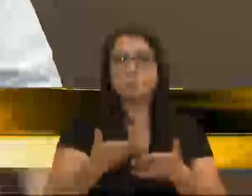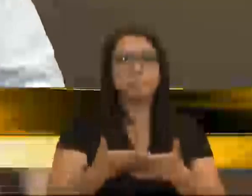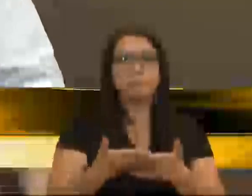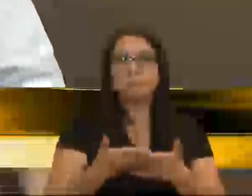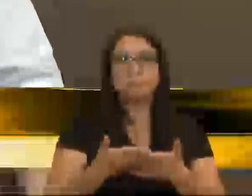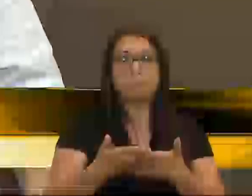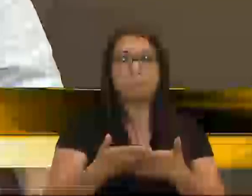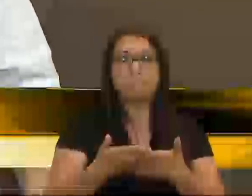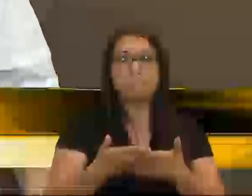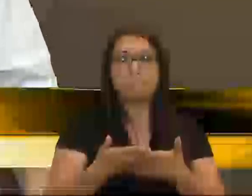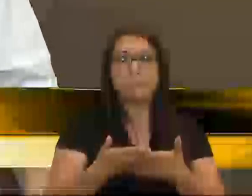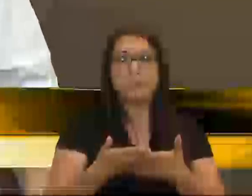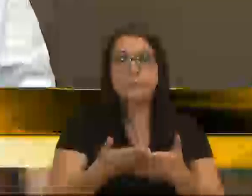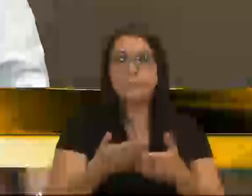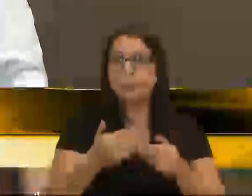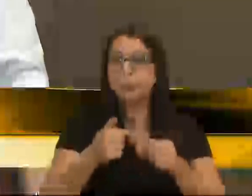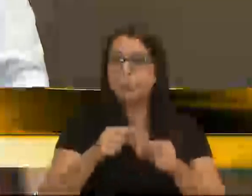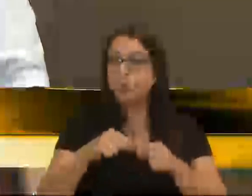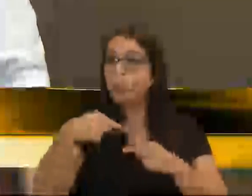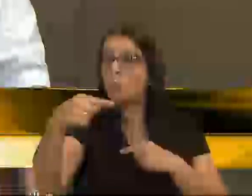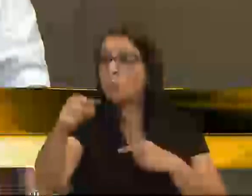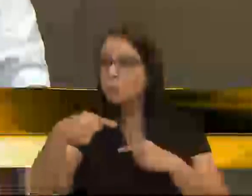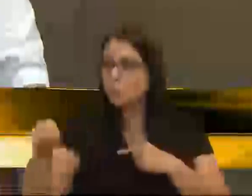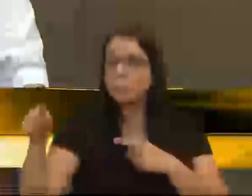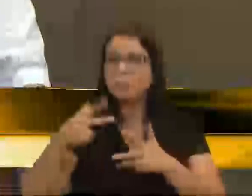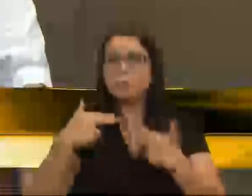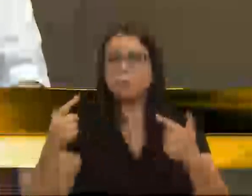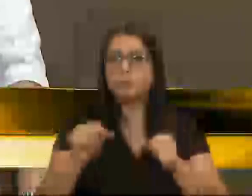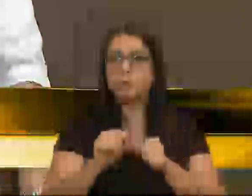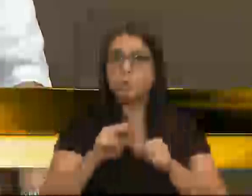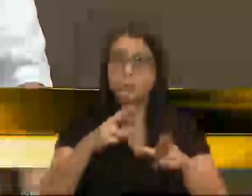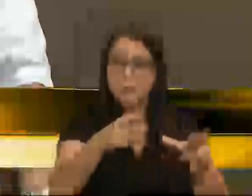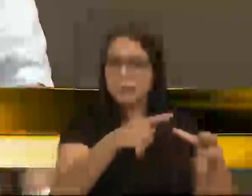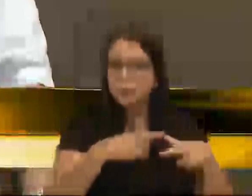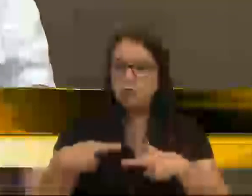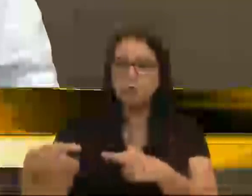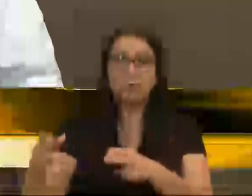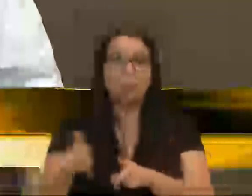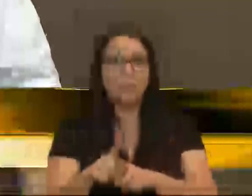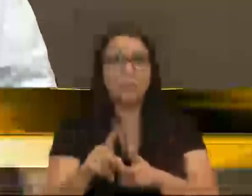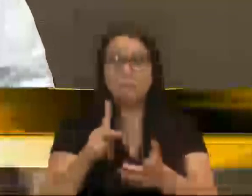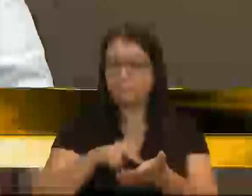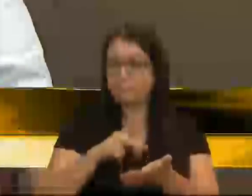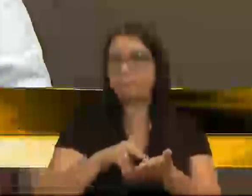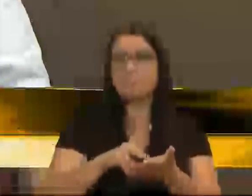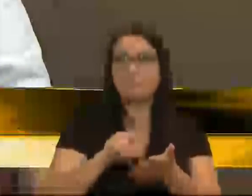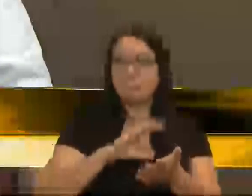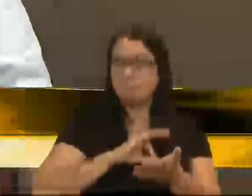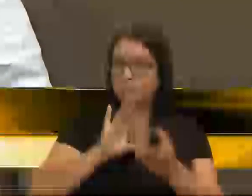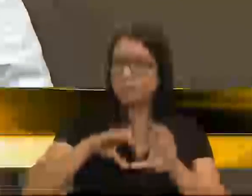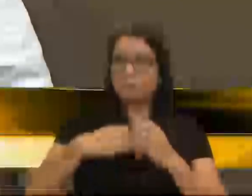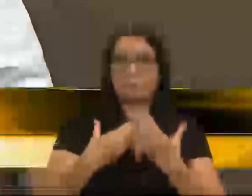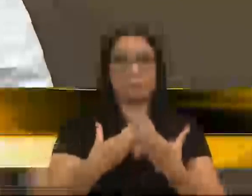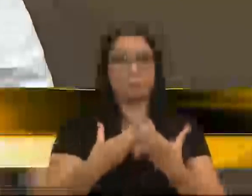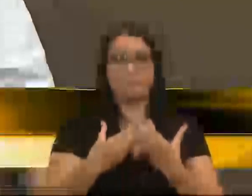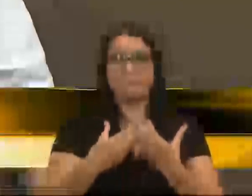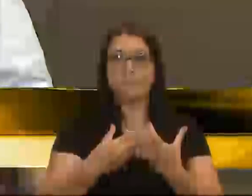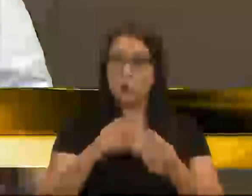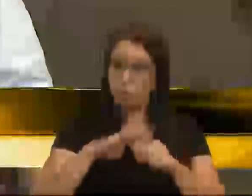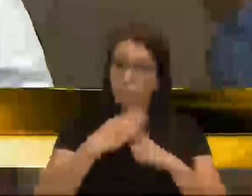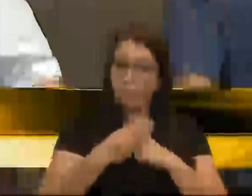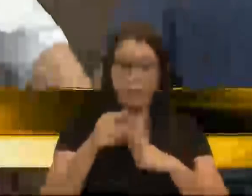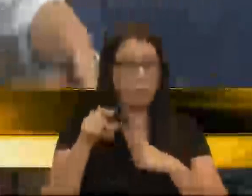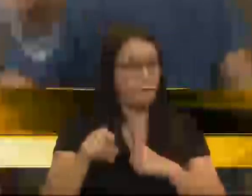estamos deslocados para outras tarefas, outras regiões, e, de fato, o policiamento comunitário no bairro